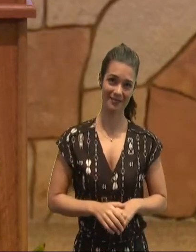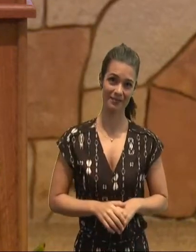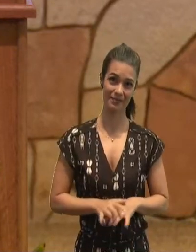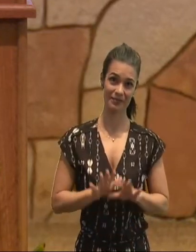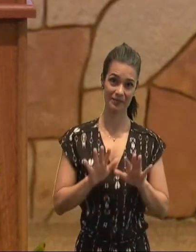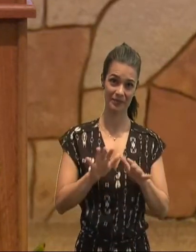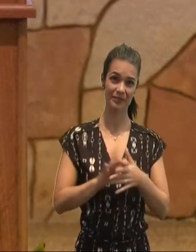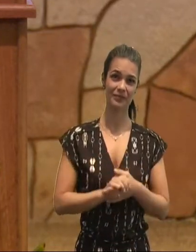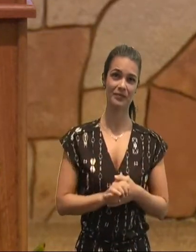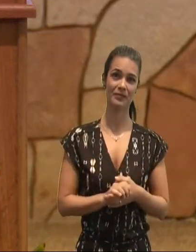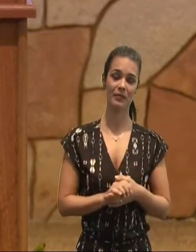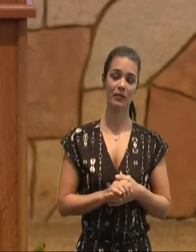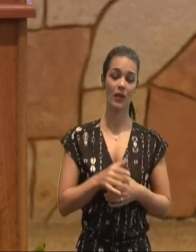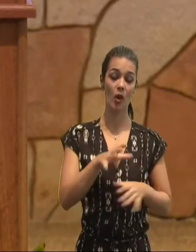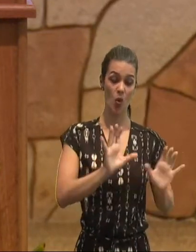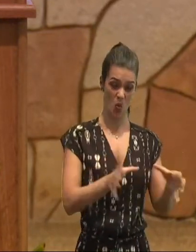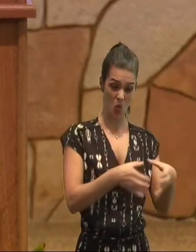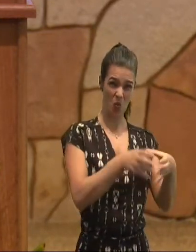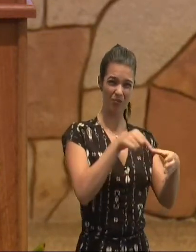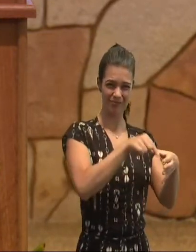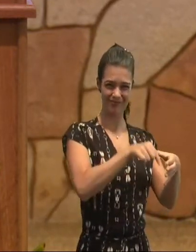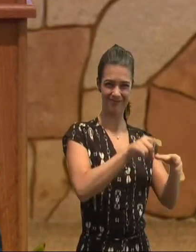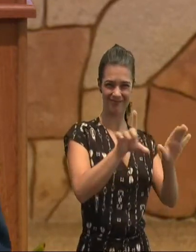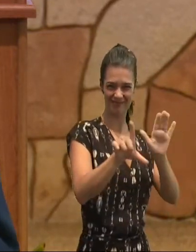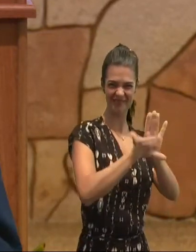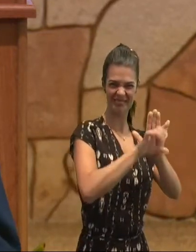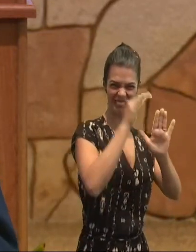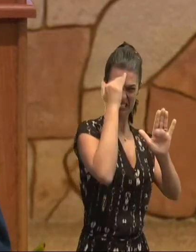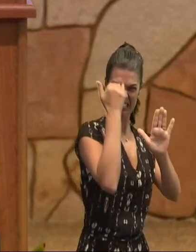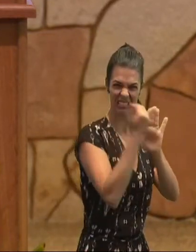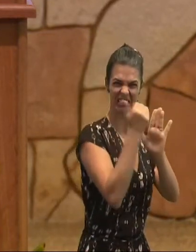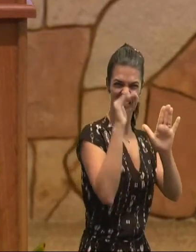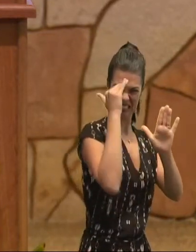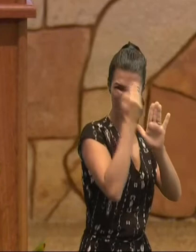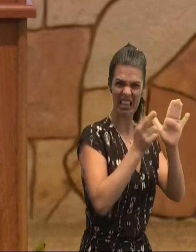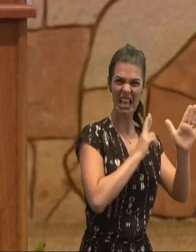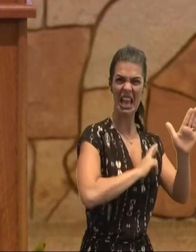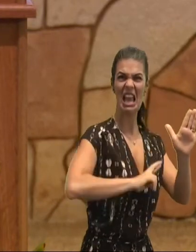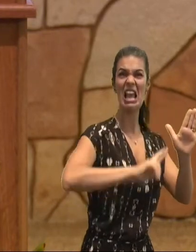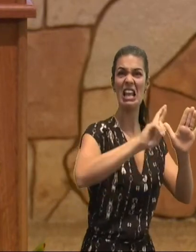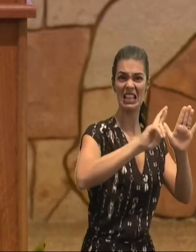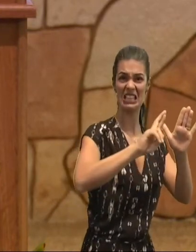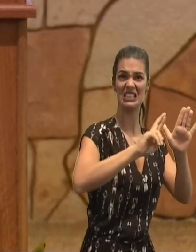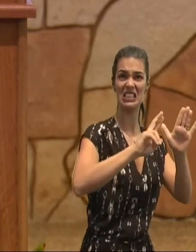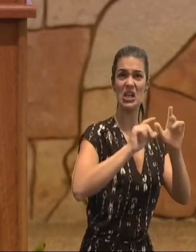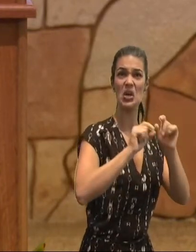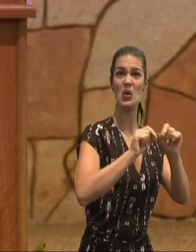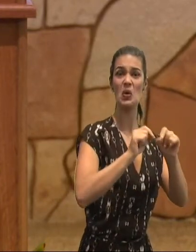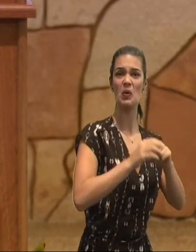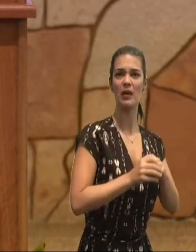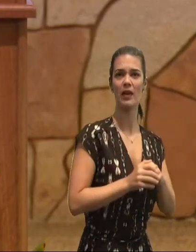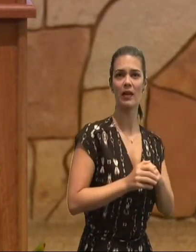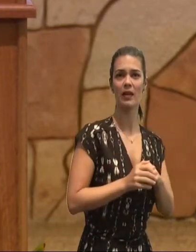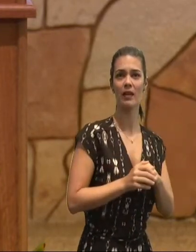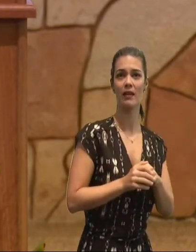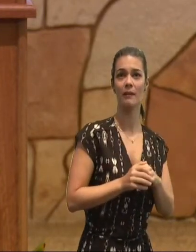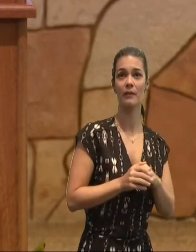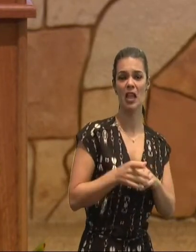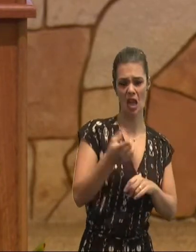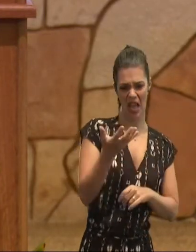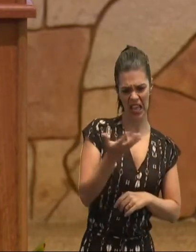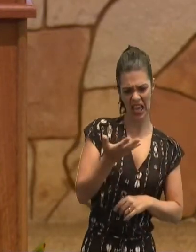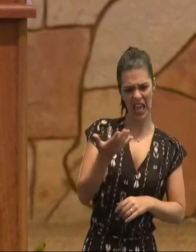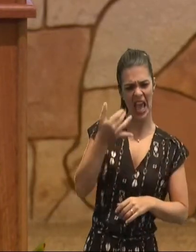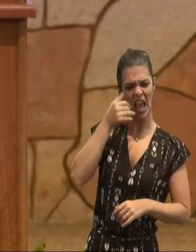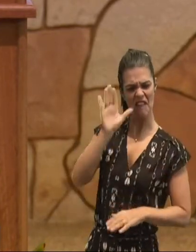os judaizantes, estavam fazendo, eles estavam, se eximindo, da perseguição, aqueles, estavam sujeitos, naquela época, por causa da fé